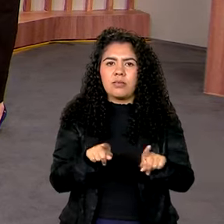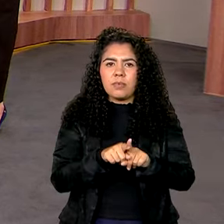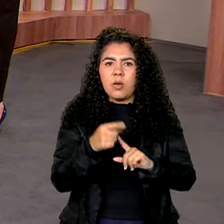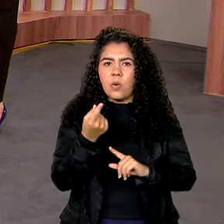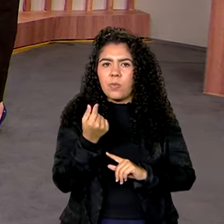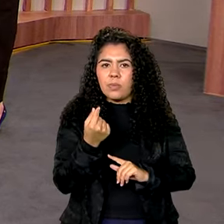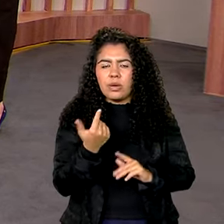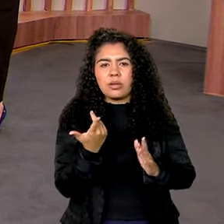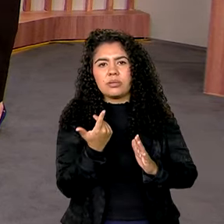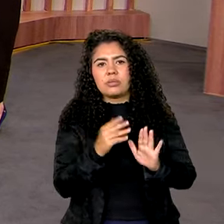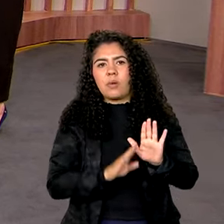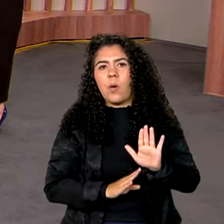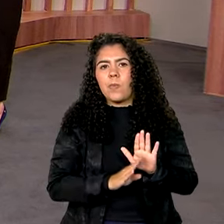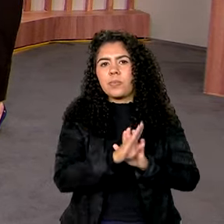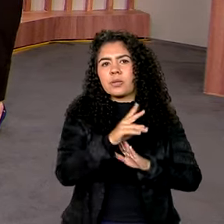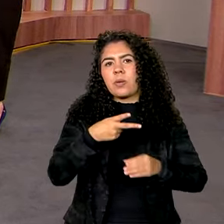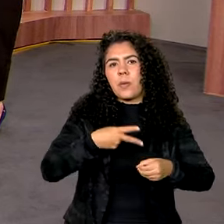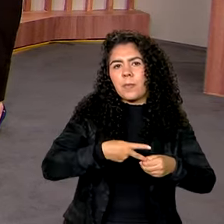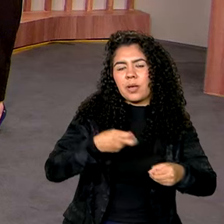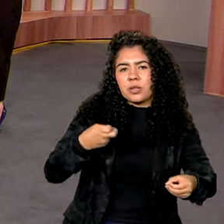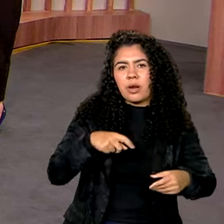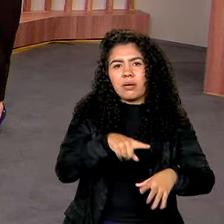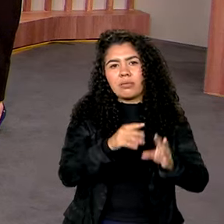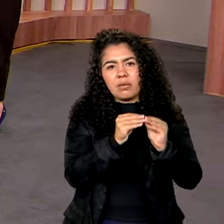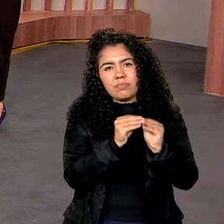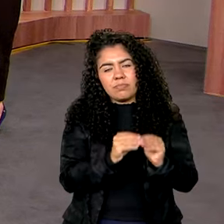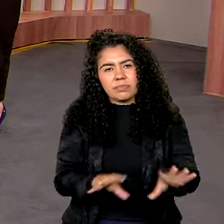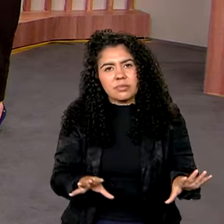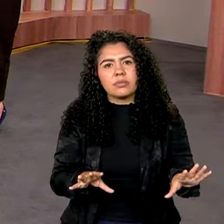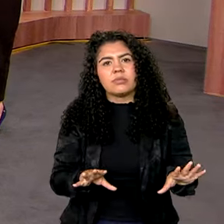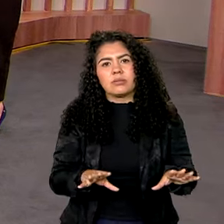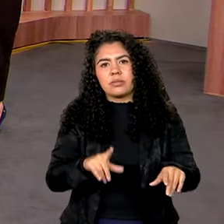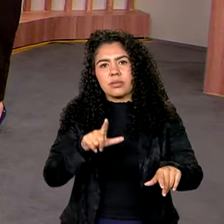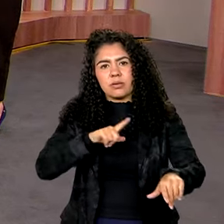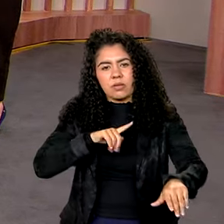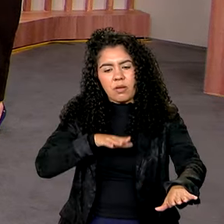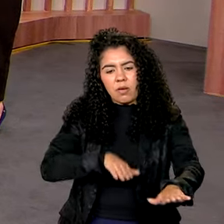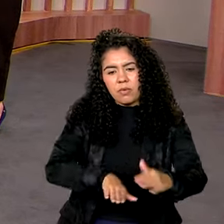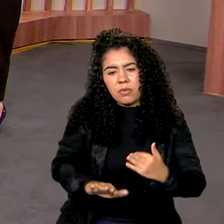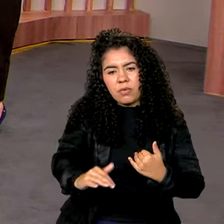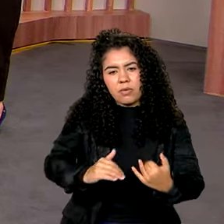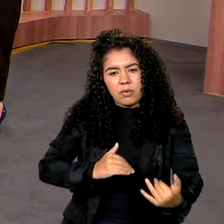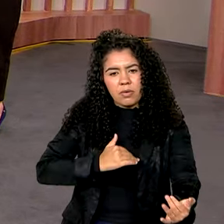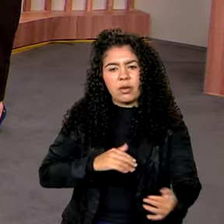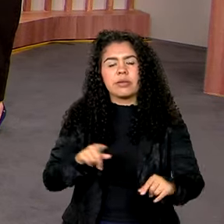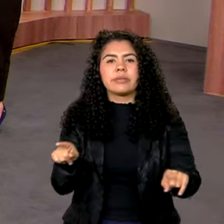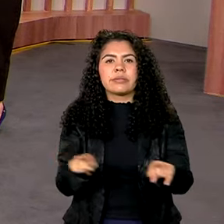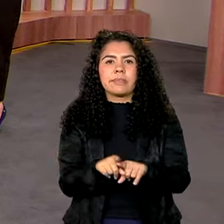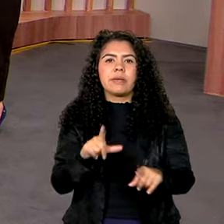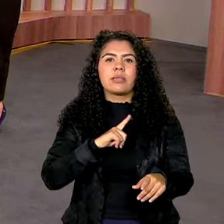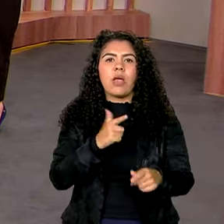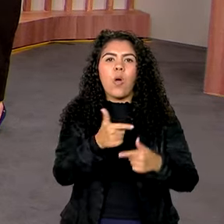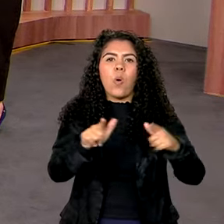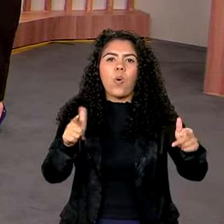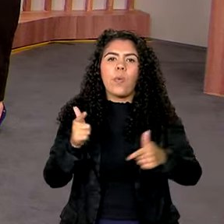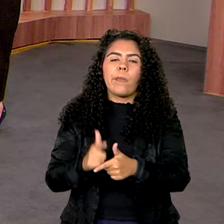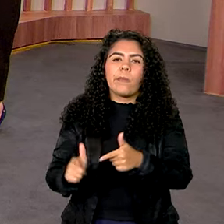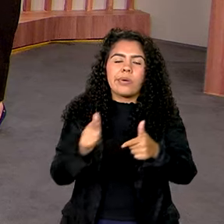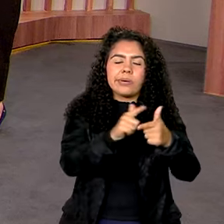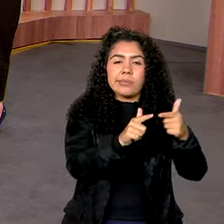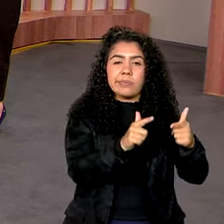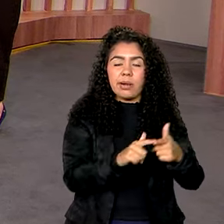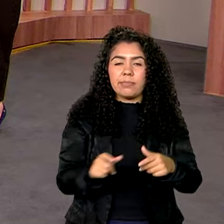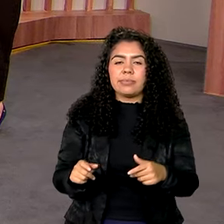preço do petróleo, que impacta diretamente no asfalto, no valor do asfalto e outros problemas. E acabou que aquela